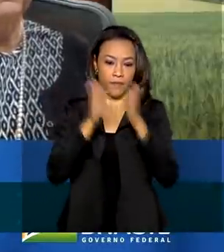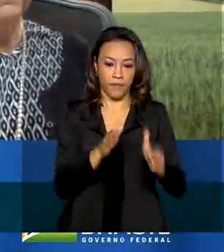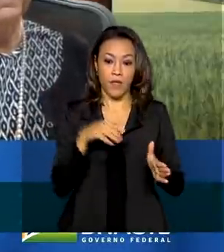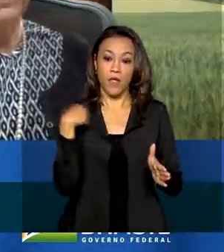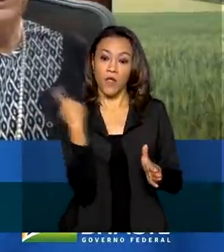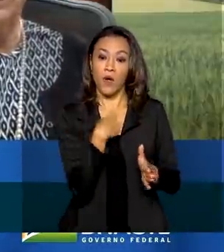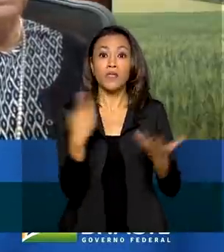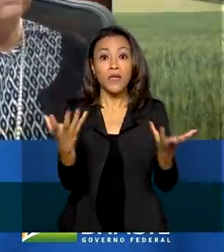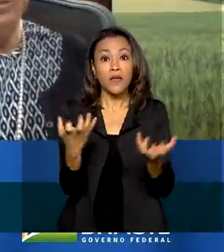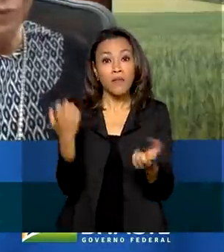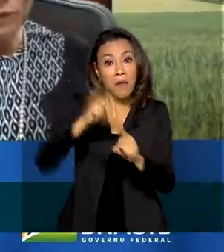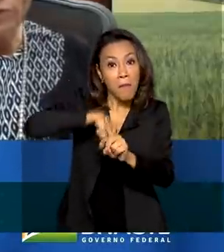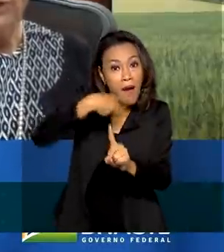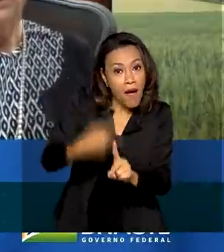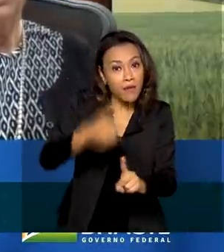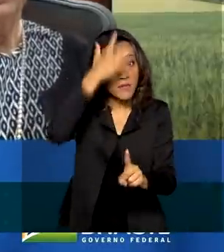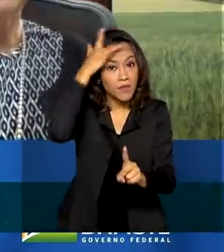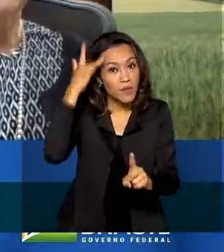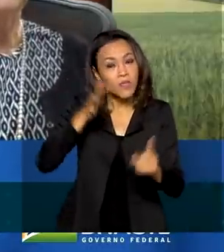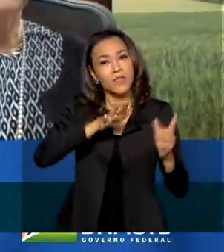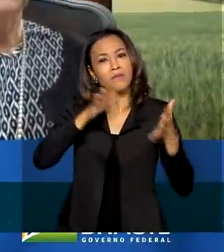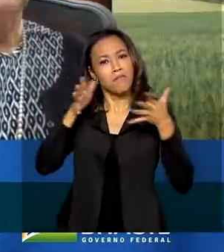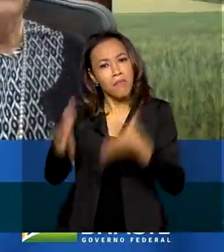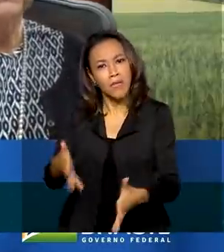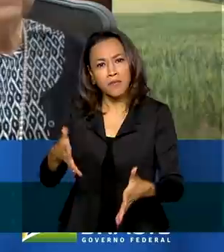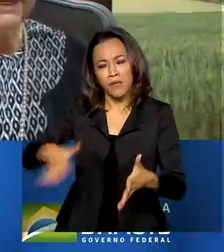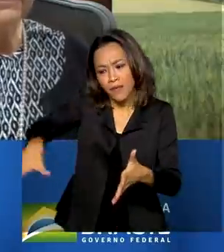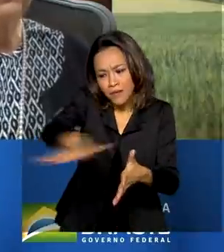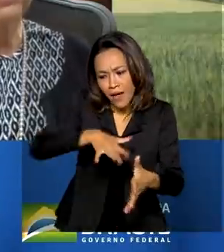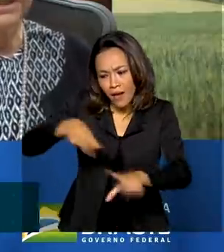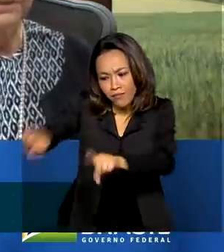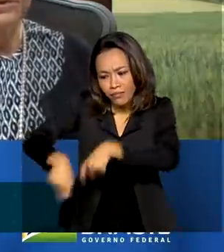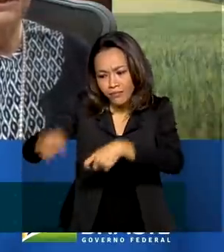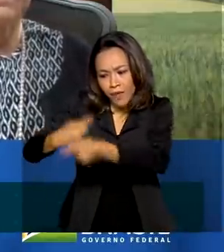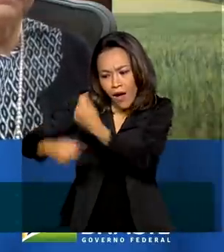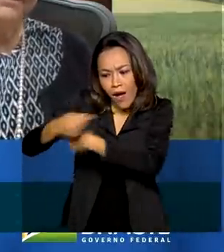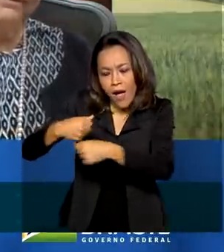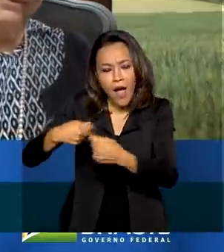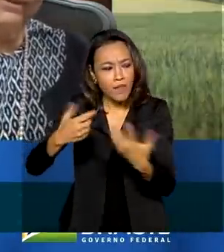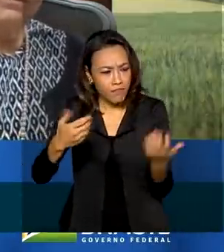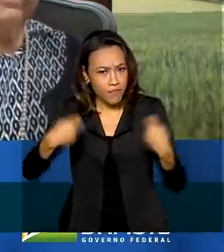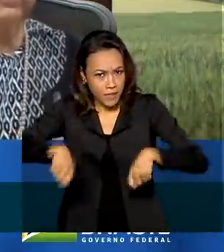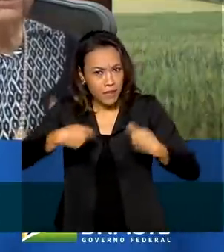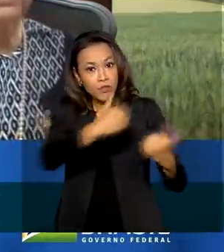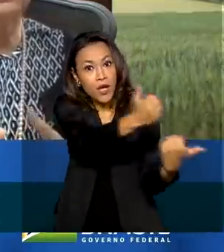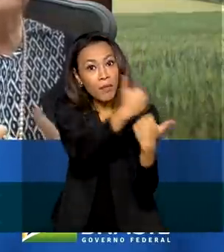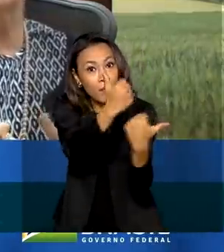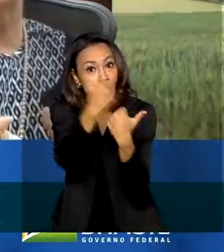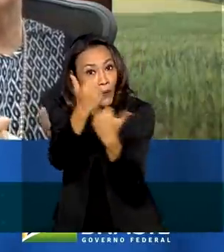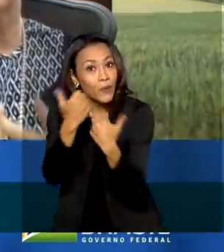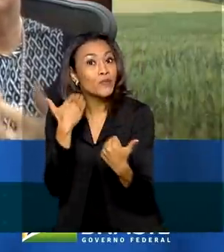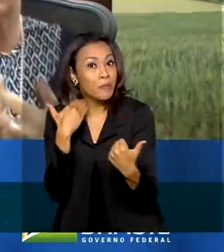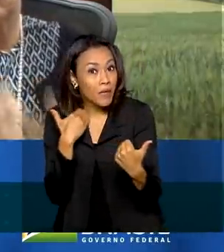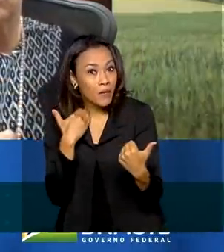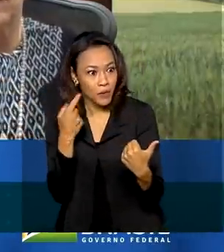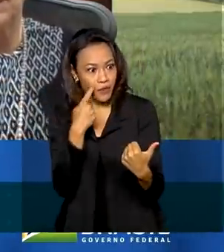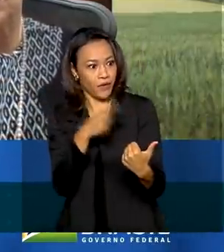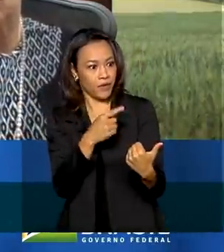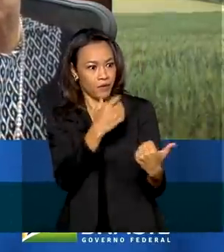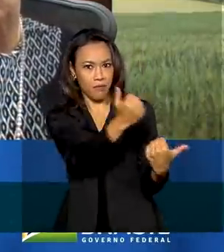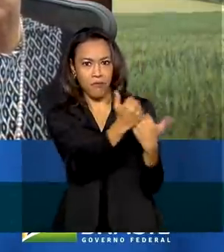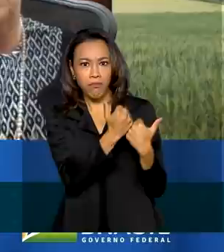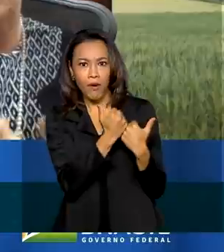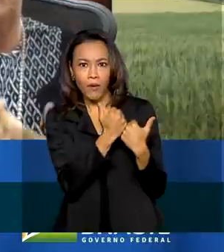brasileiro cresceu muito e nós precisamos de mais bancos chegando. Então, quando eu vejo a Caixa Econômica com